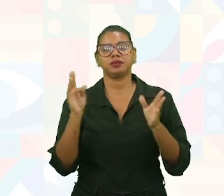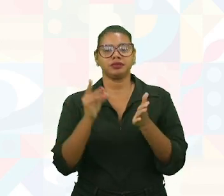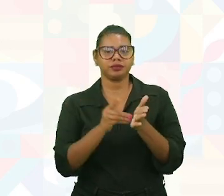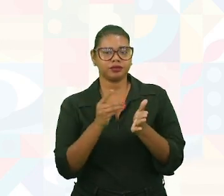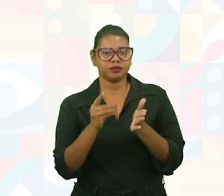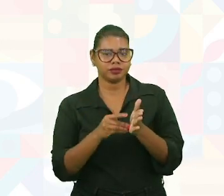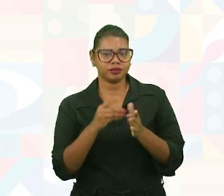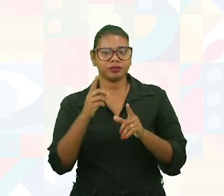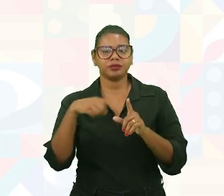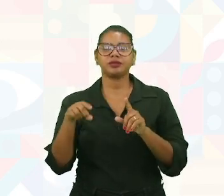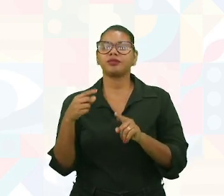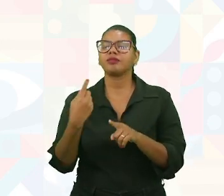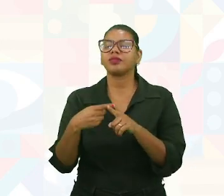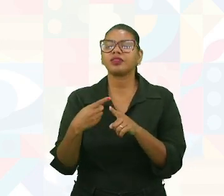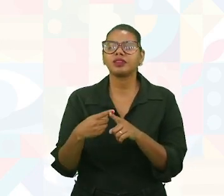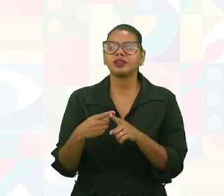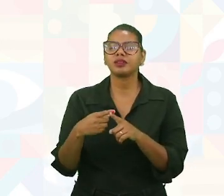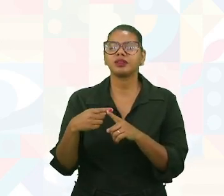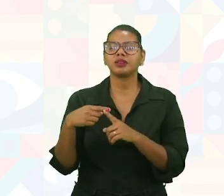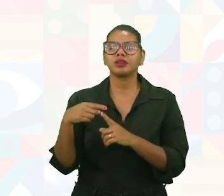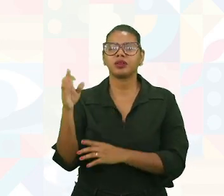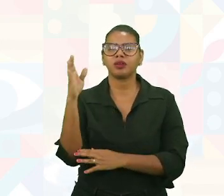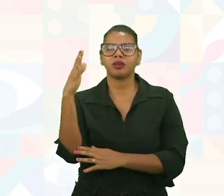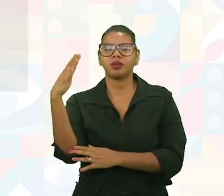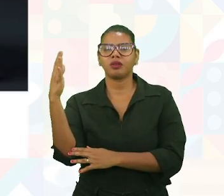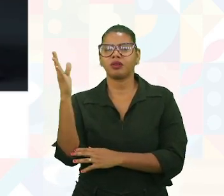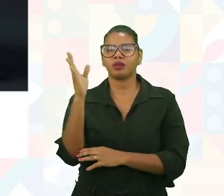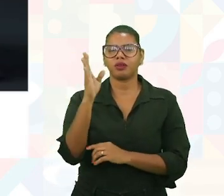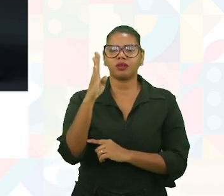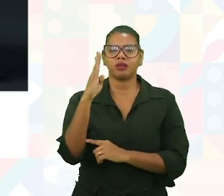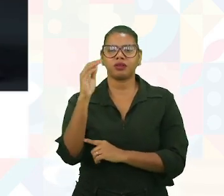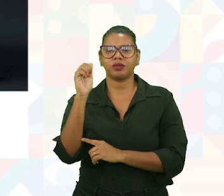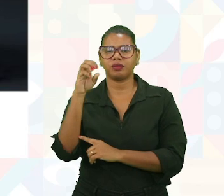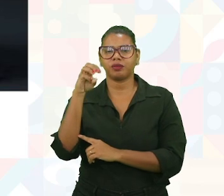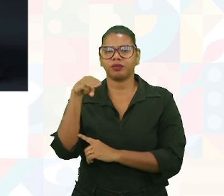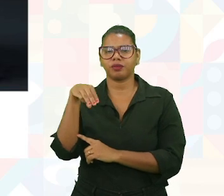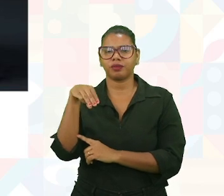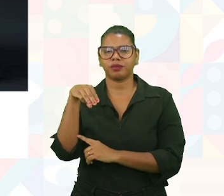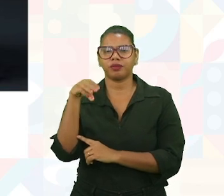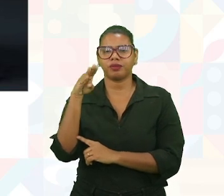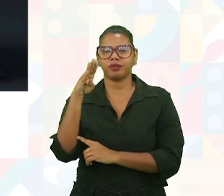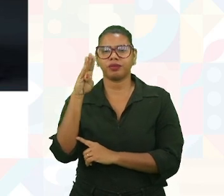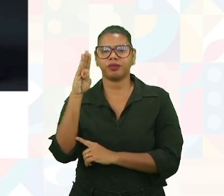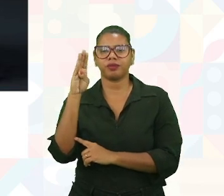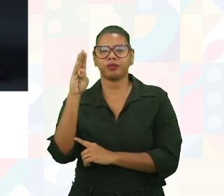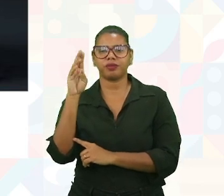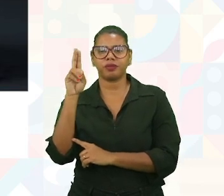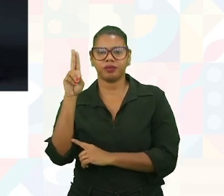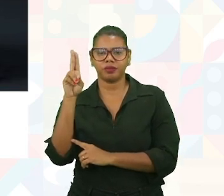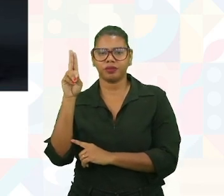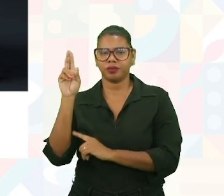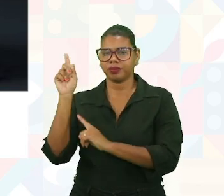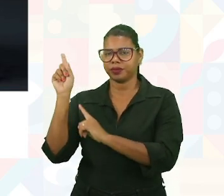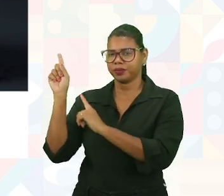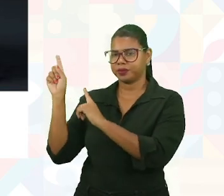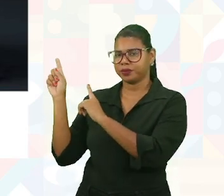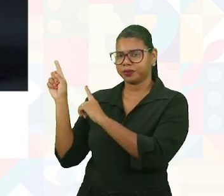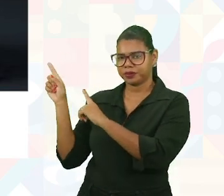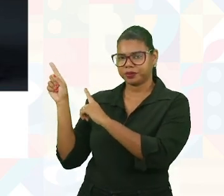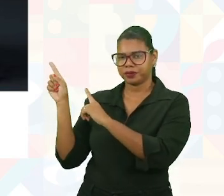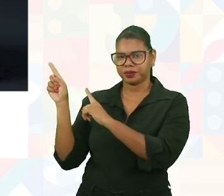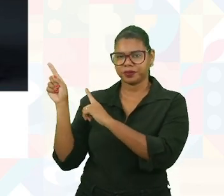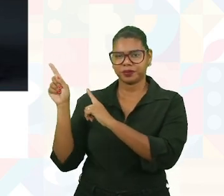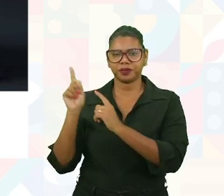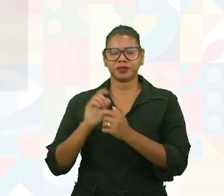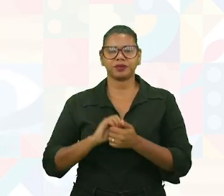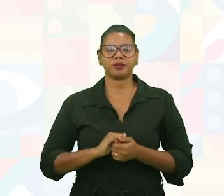Por que eu coloquei o bambu? Qualquer loja que a gente chega hoje, tá de decoração, a gente vê produtos em bambu. O bambu, ele tem uma usinagem